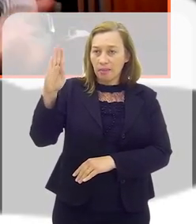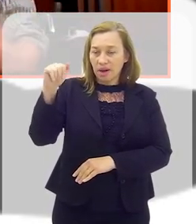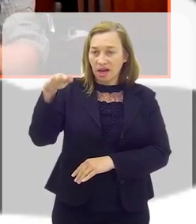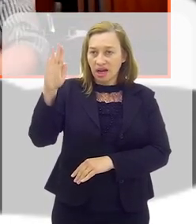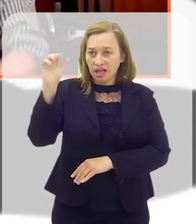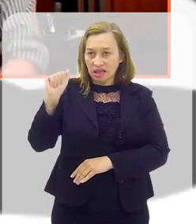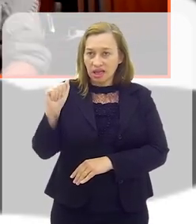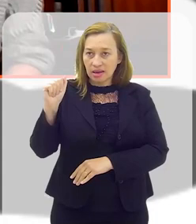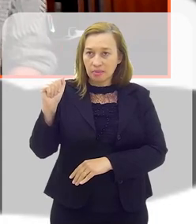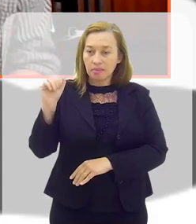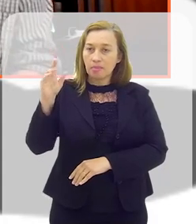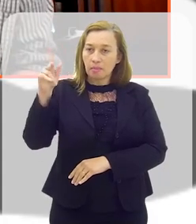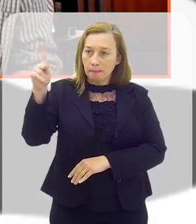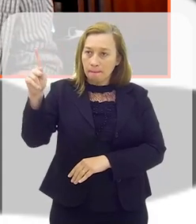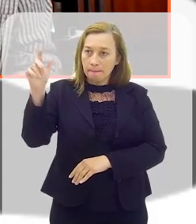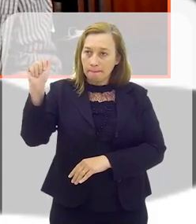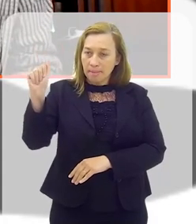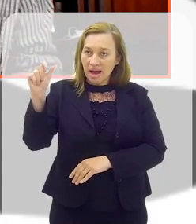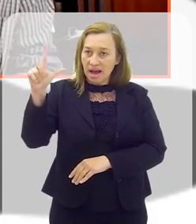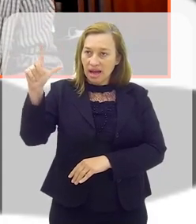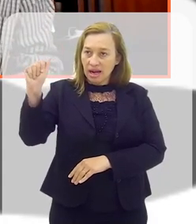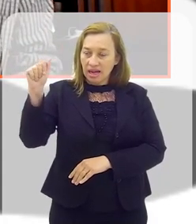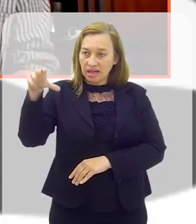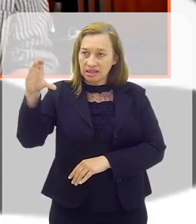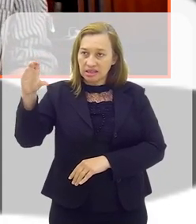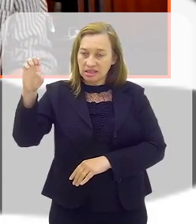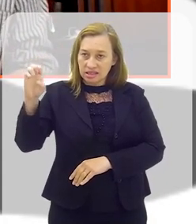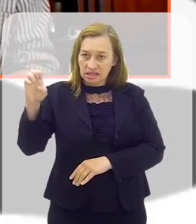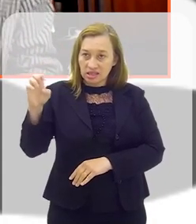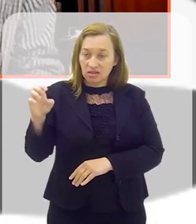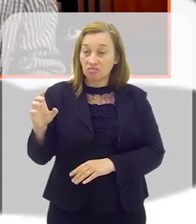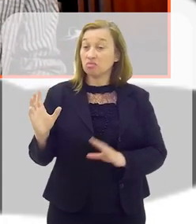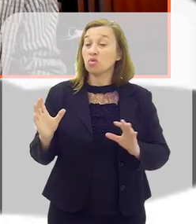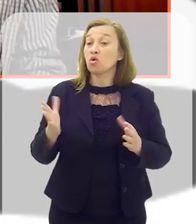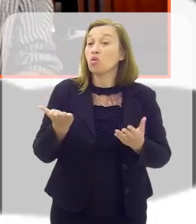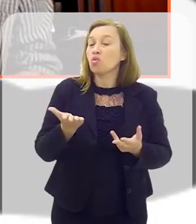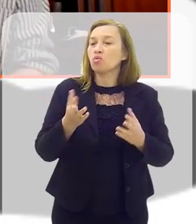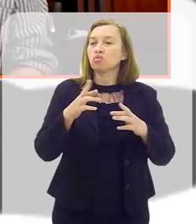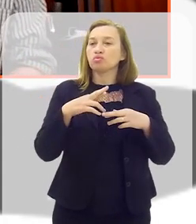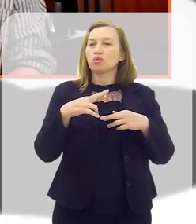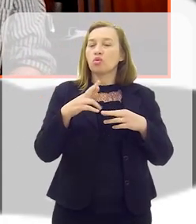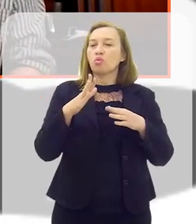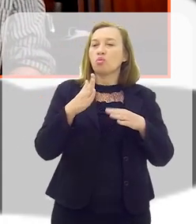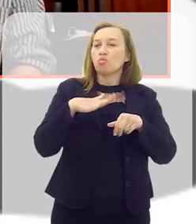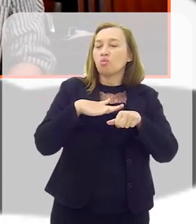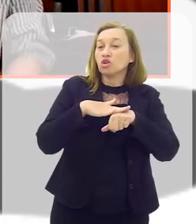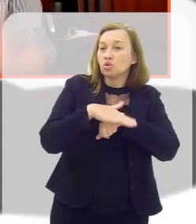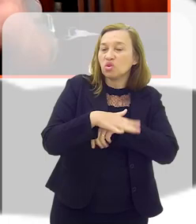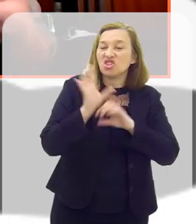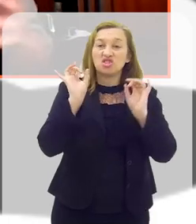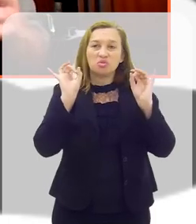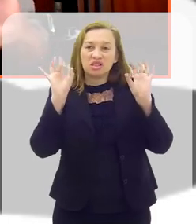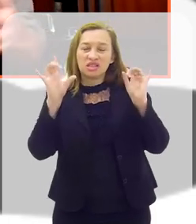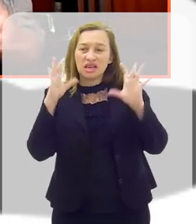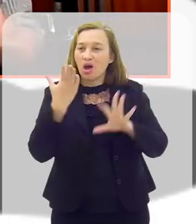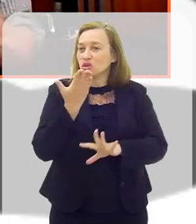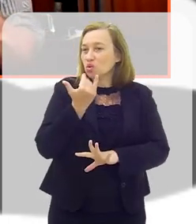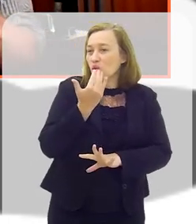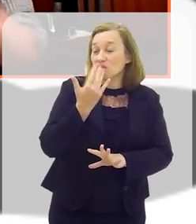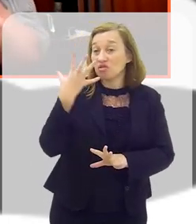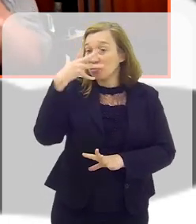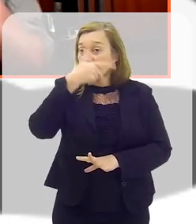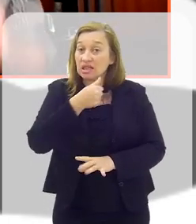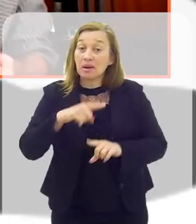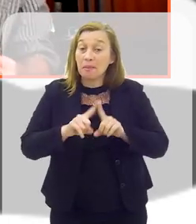na realidade, que aconteceu no Copacabana Palace, num jantar de gala. Foi muito bonita, mas era, na realidade,